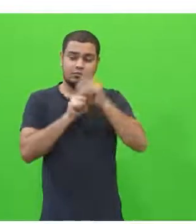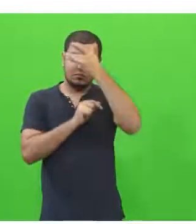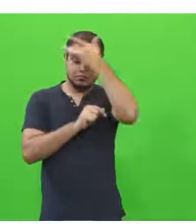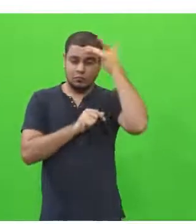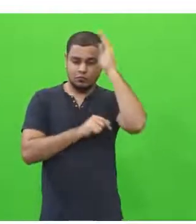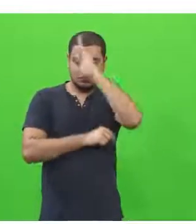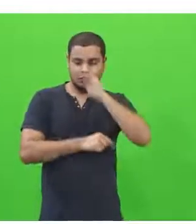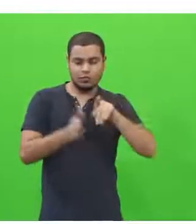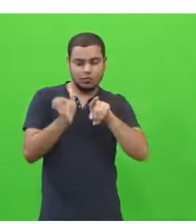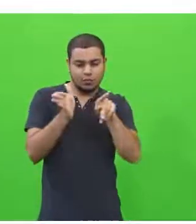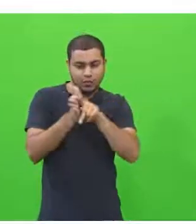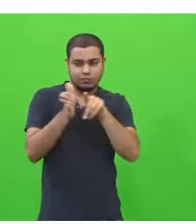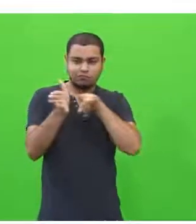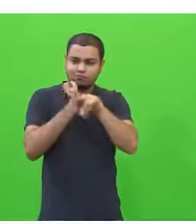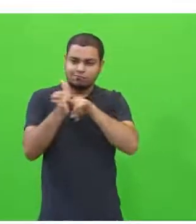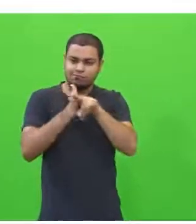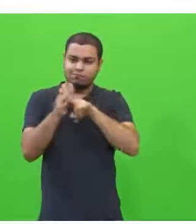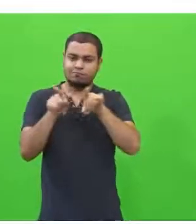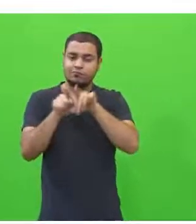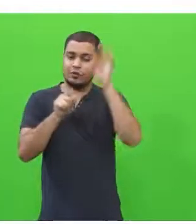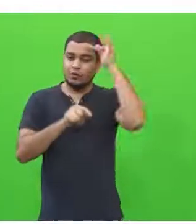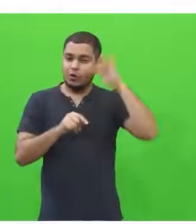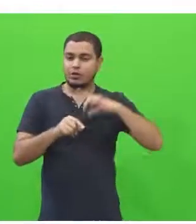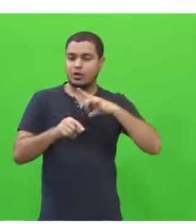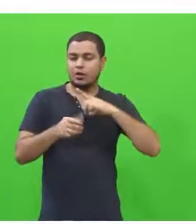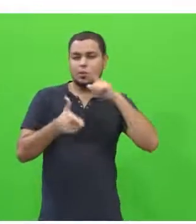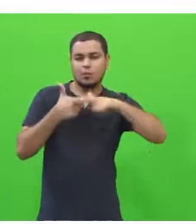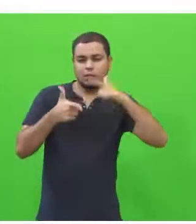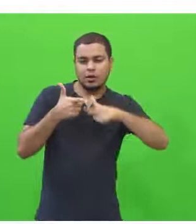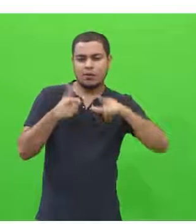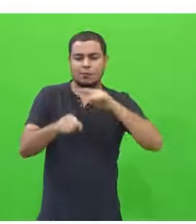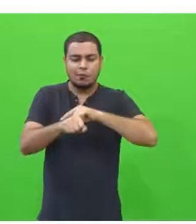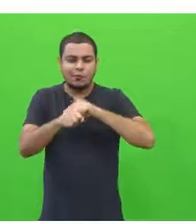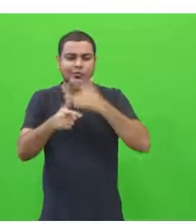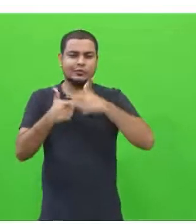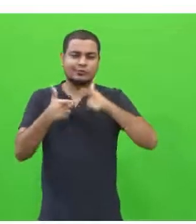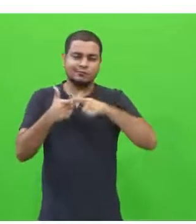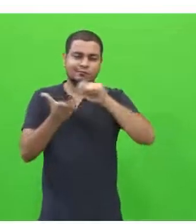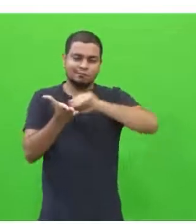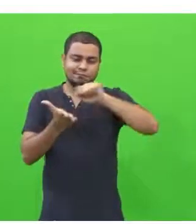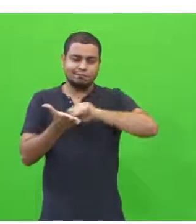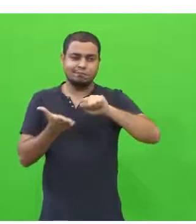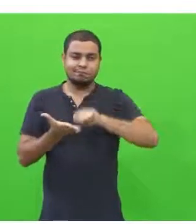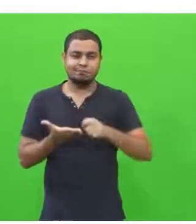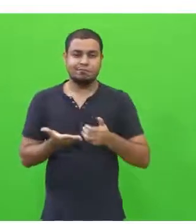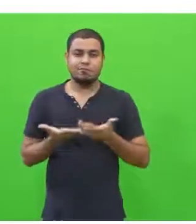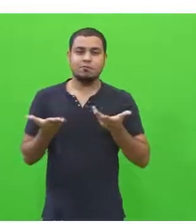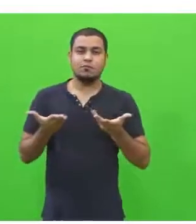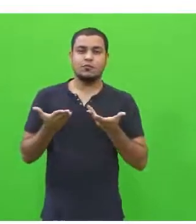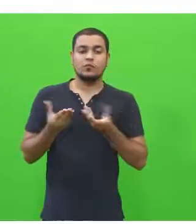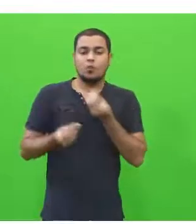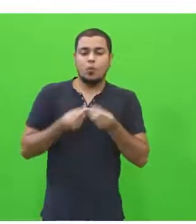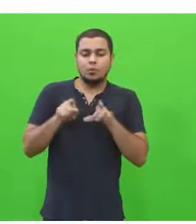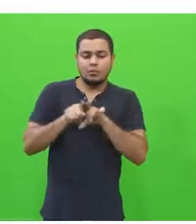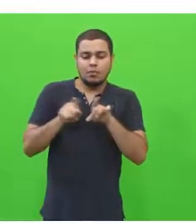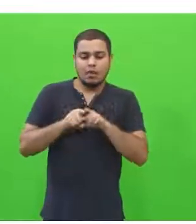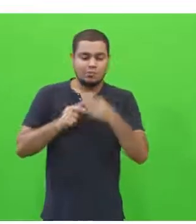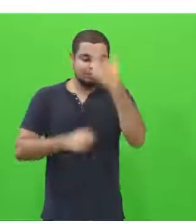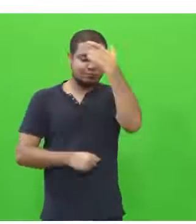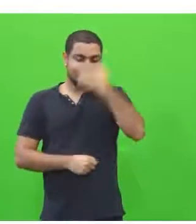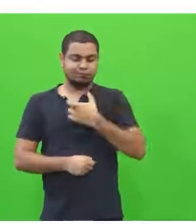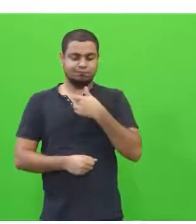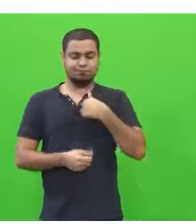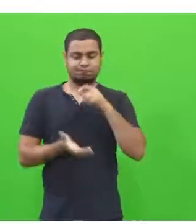brasileiros, eles também se deparam com problemas na hora de escrever. Então o comportamento de